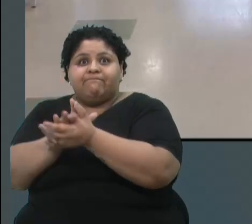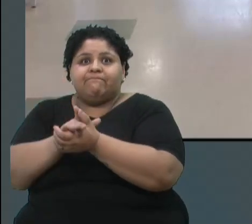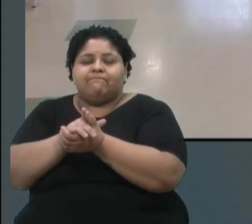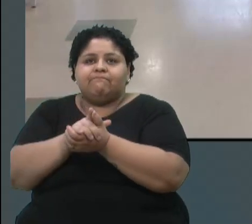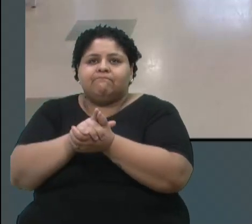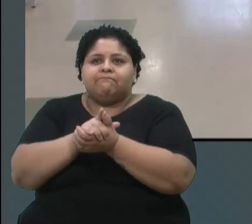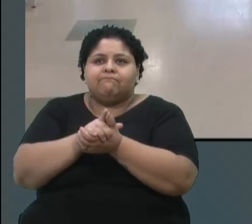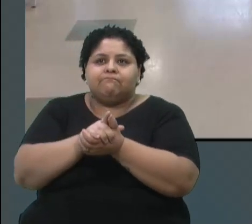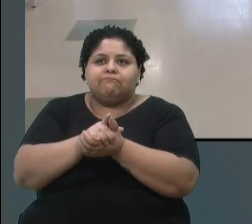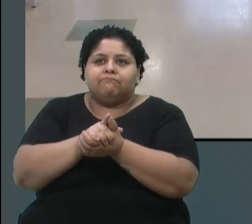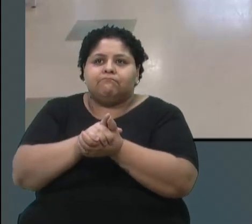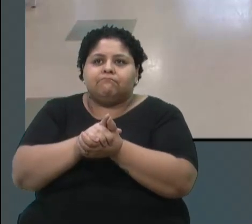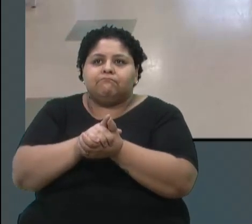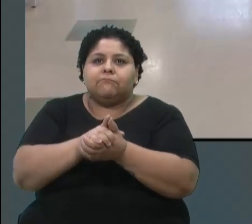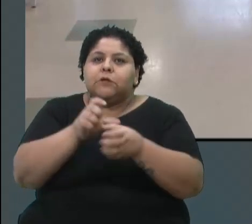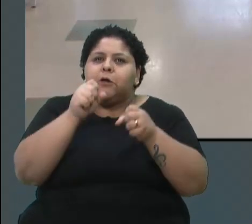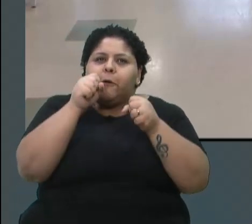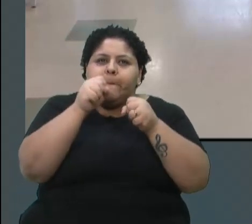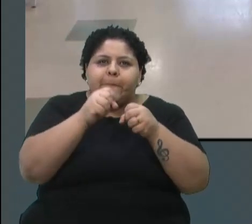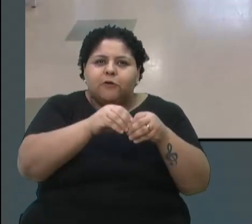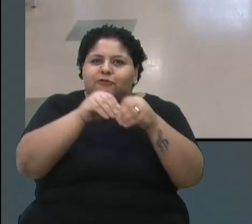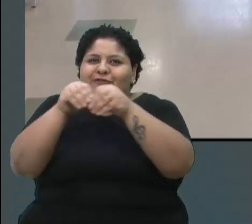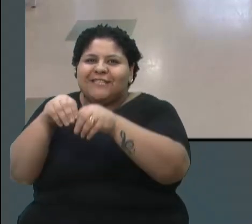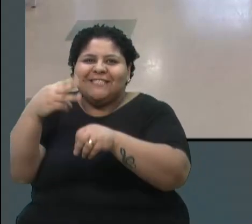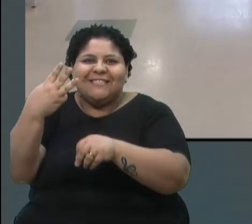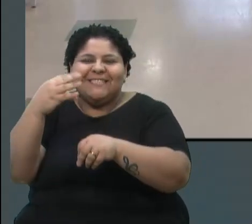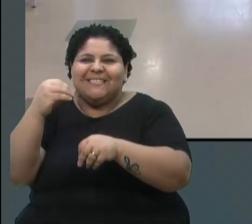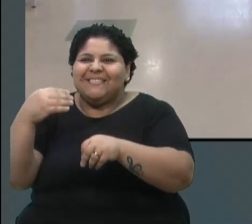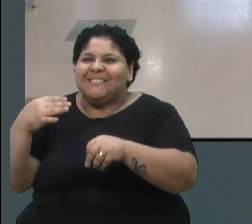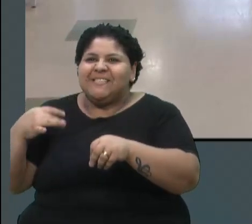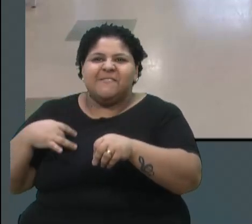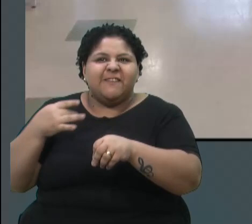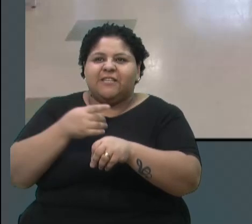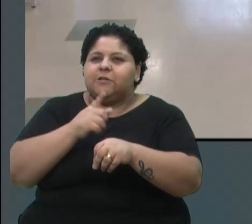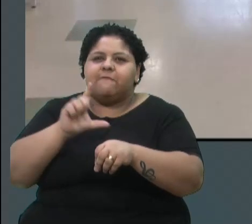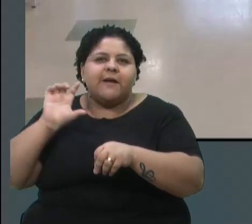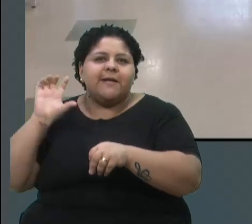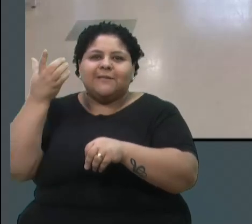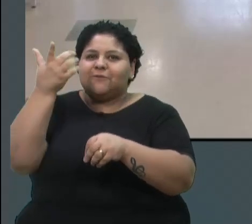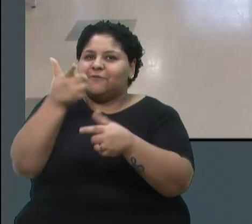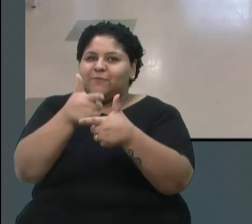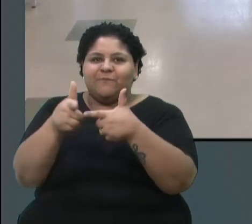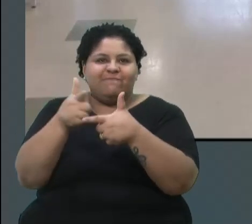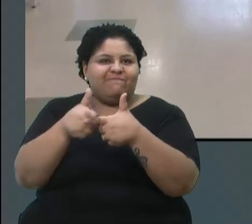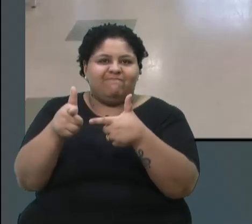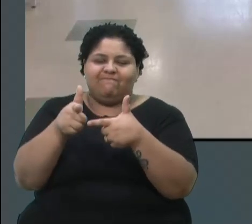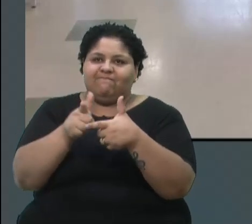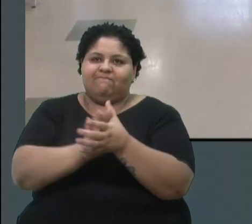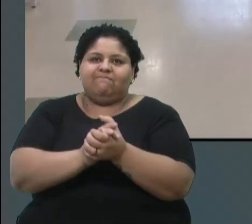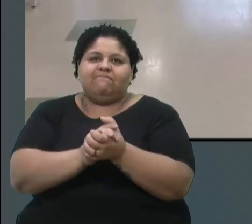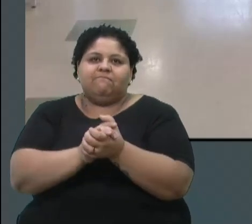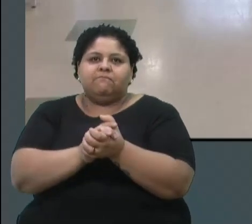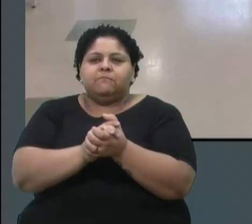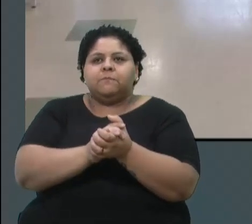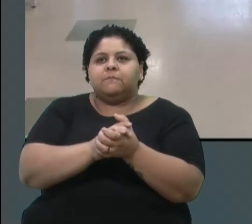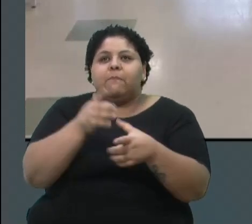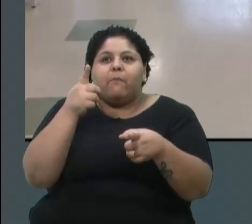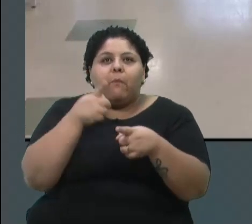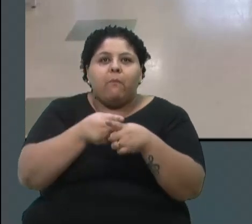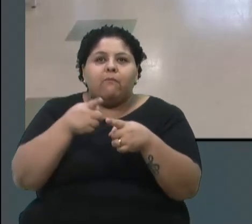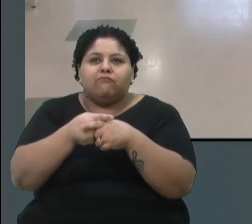Pode colocar 30 médicos, não vai resolver o problema. Não vai resolver o problema, porque estão